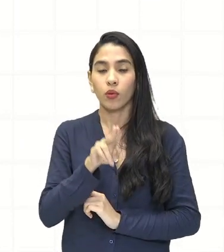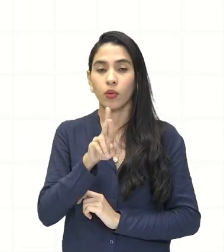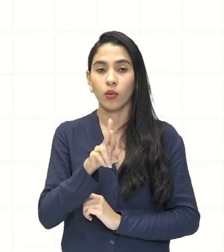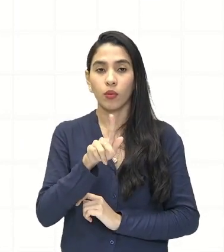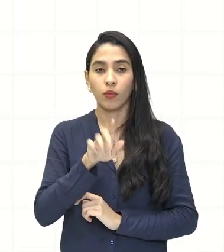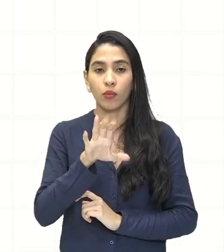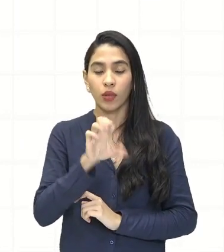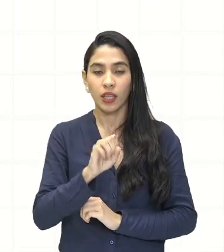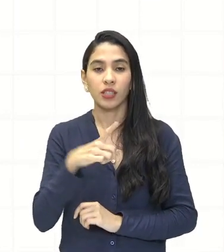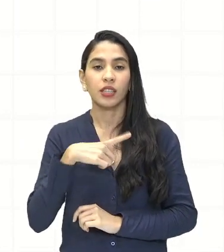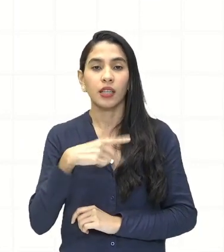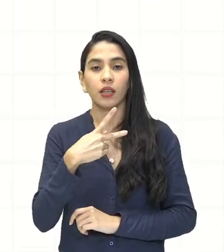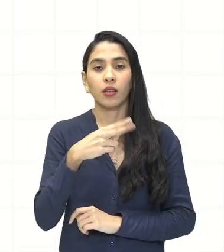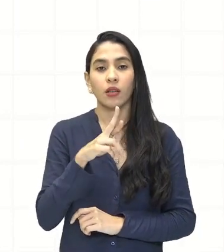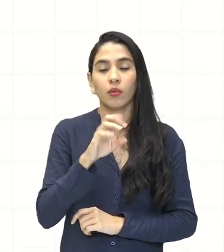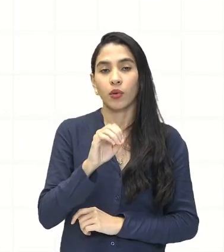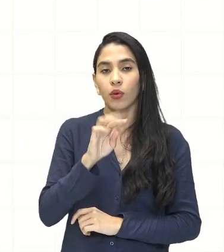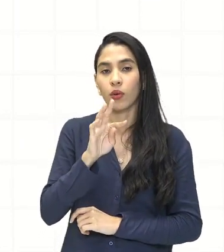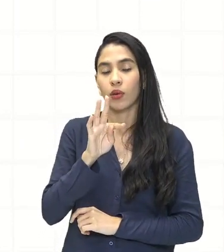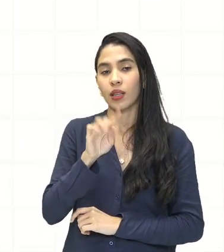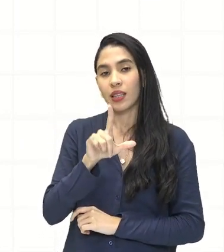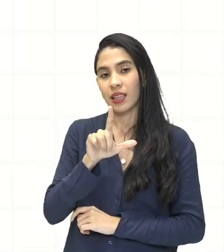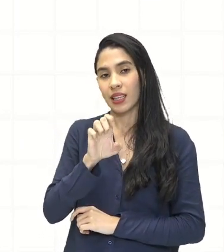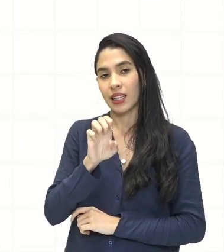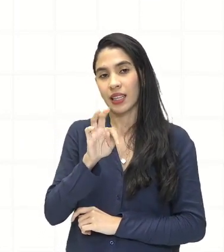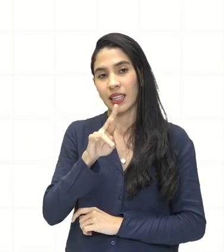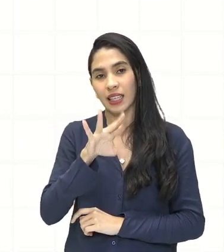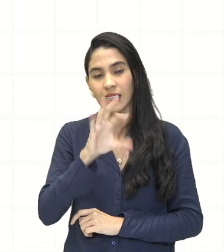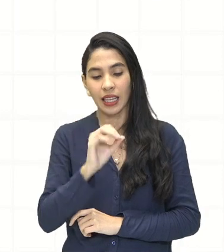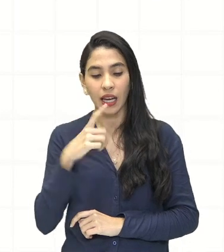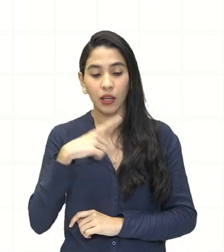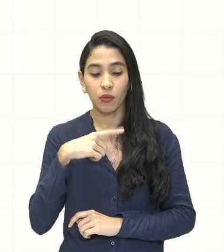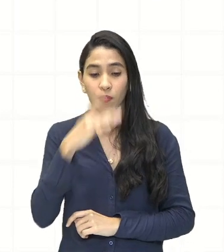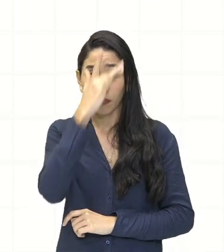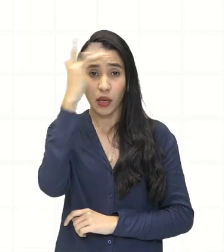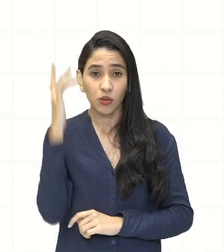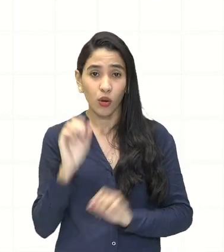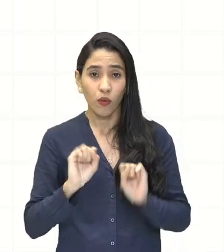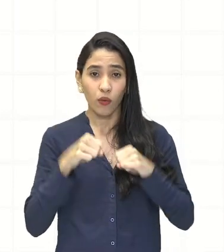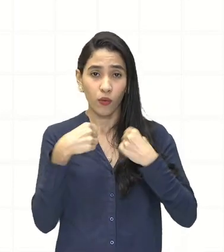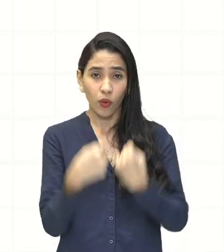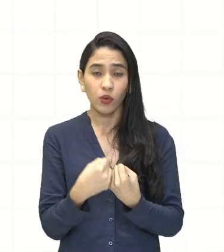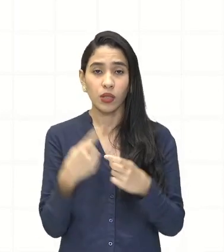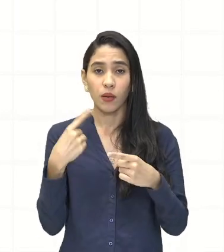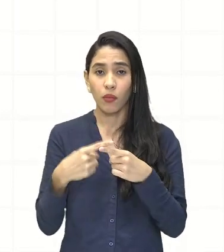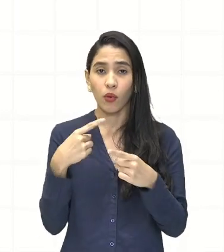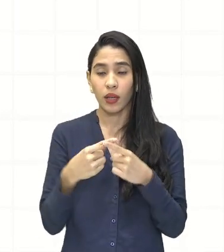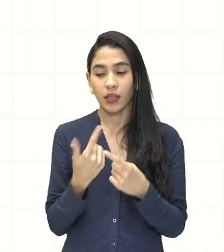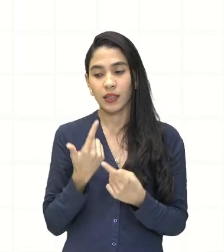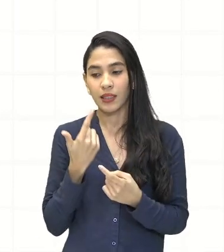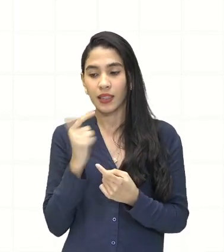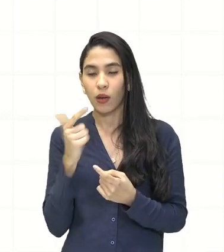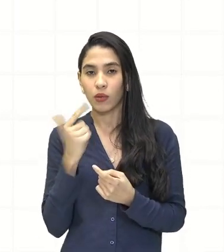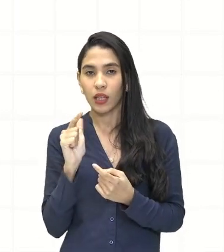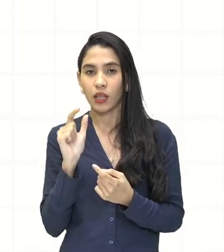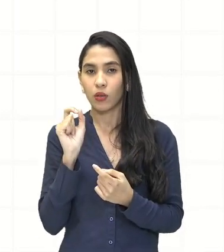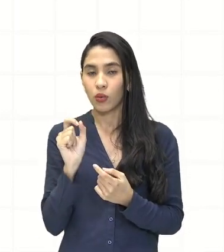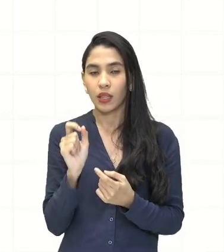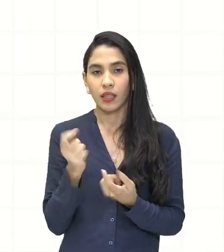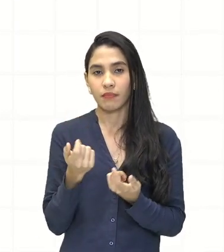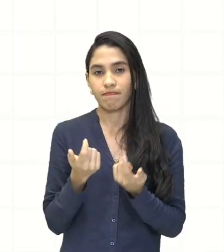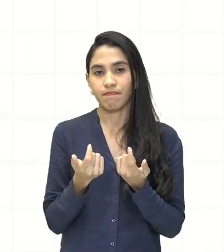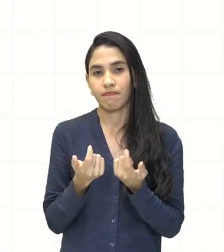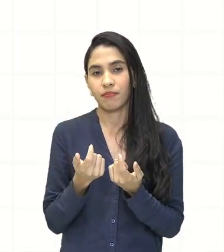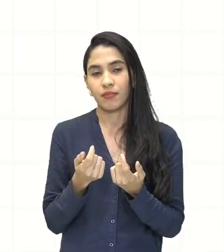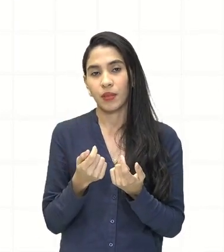o proletário. Que é justamente aquela pessoa que vende a sua força de trabalho porque não detém os meios de produção.